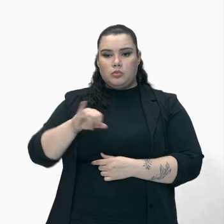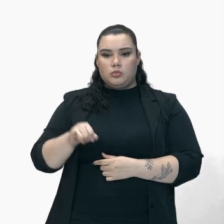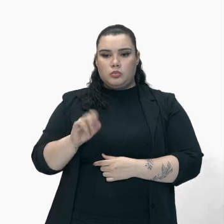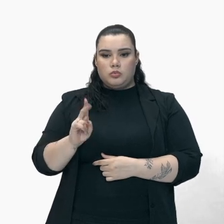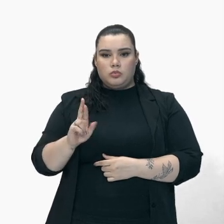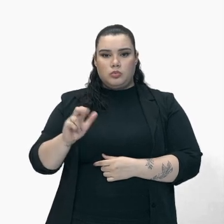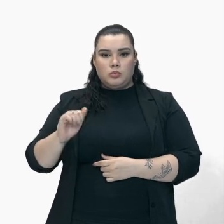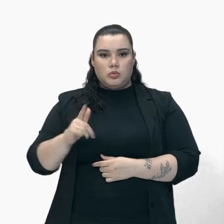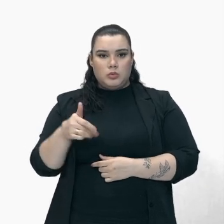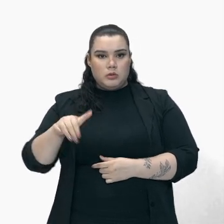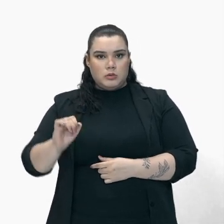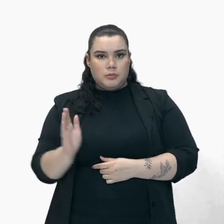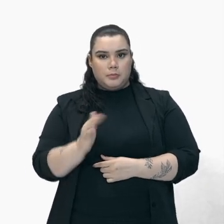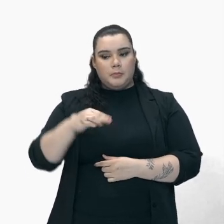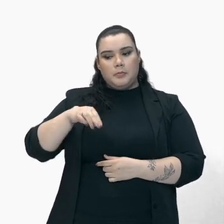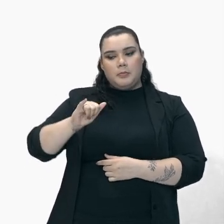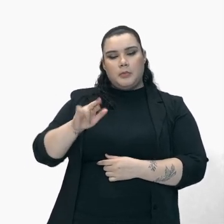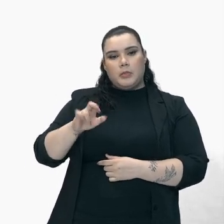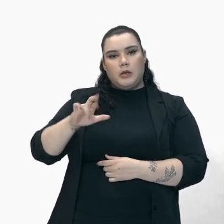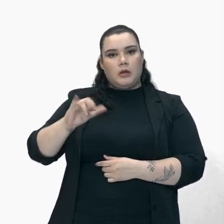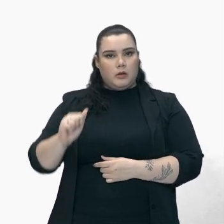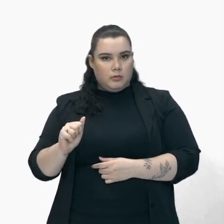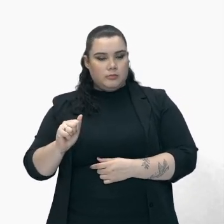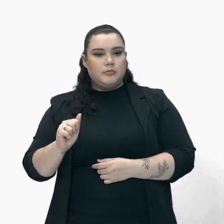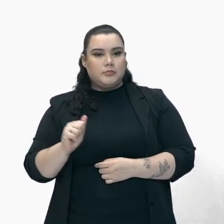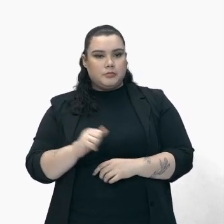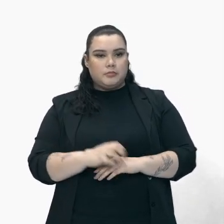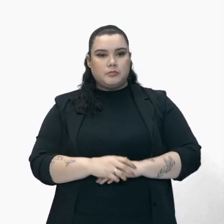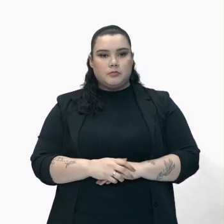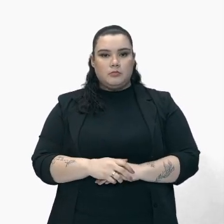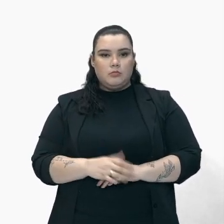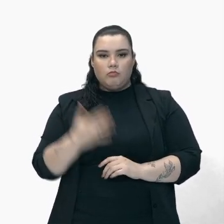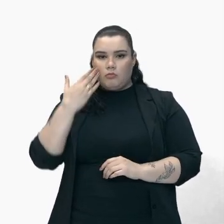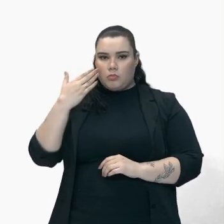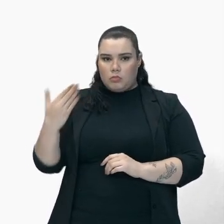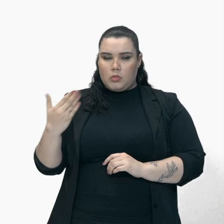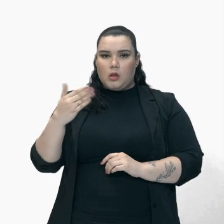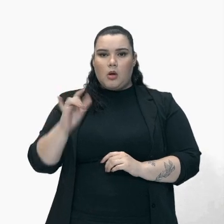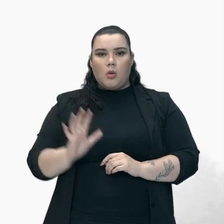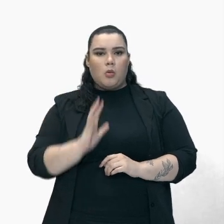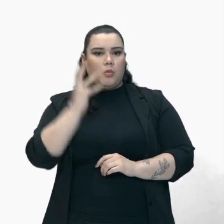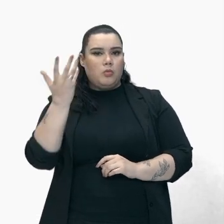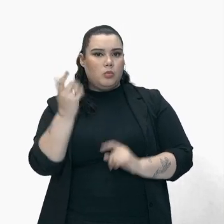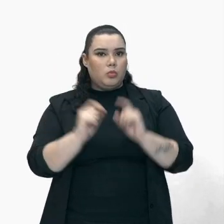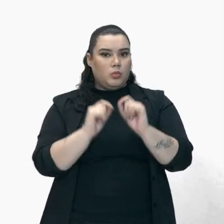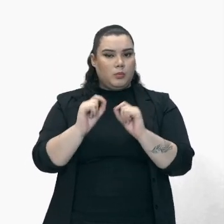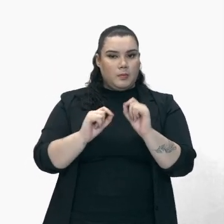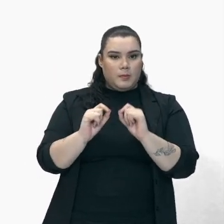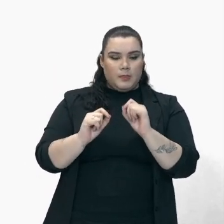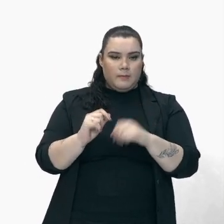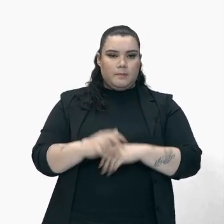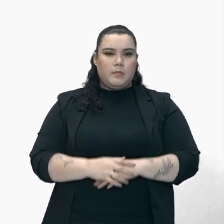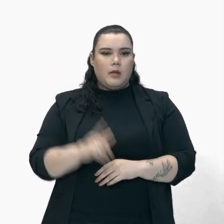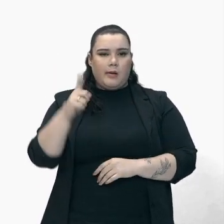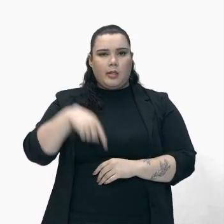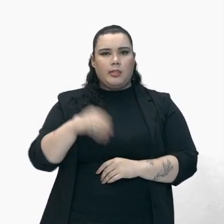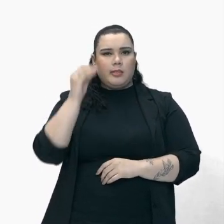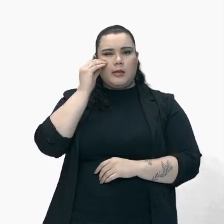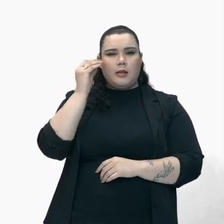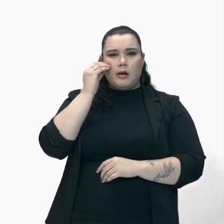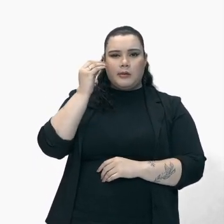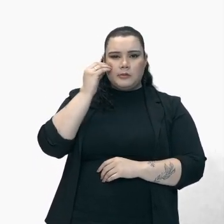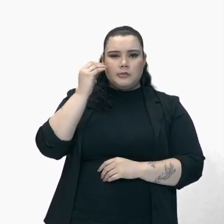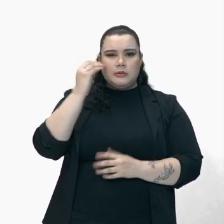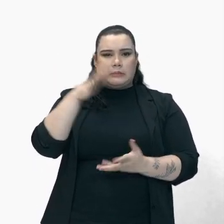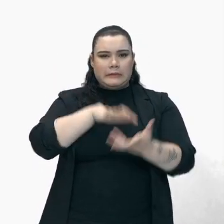Inconfidência Mineira Como vocês queiram Chamar A Inconfidência Mineira Ou conjuração Mineira Foi uma tentativa